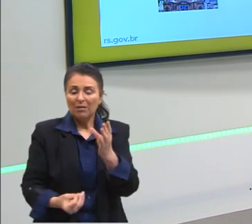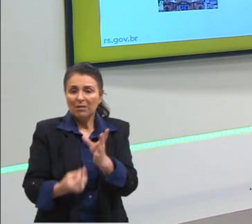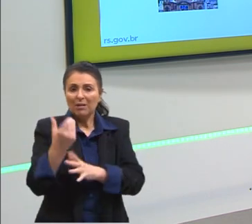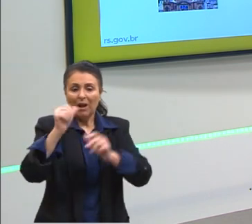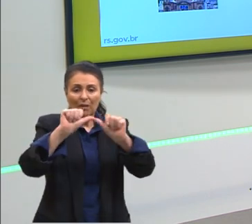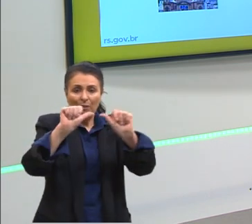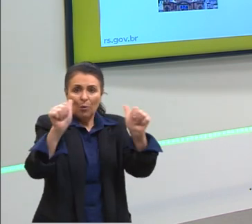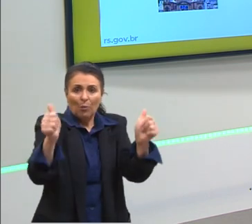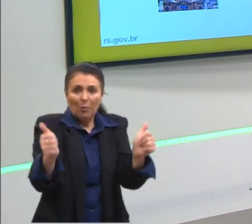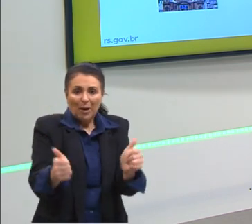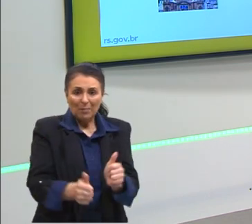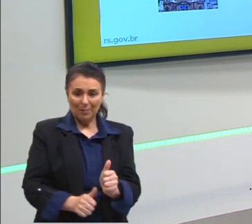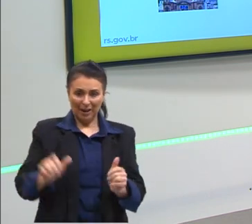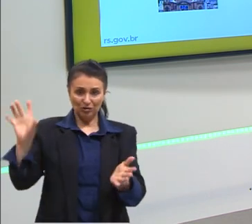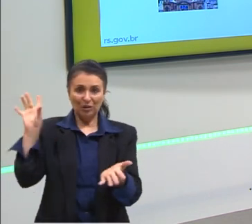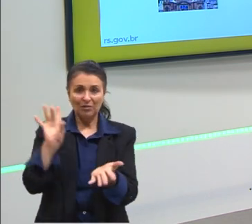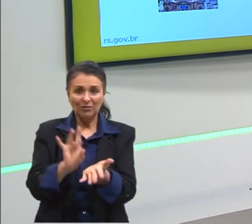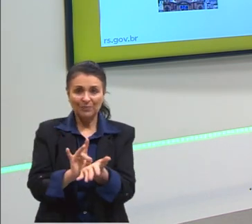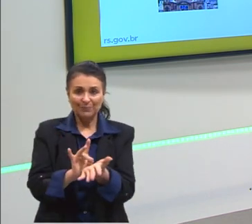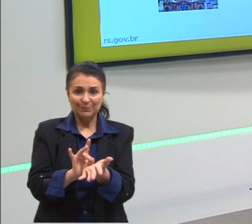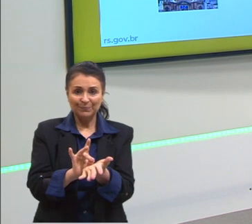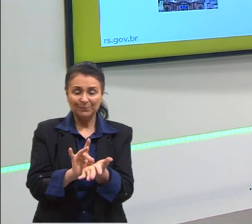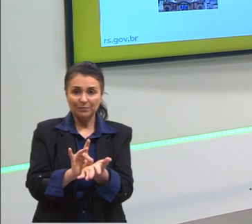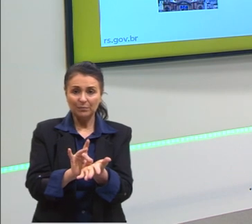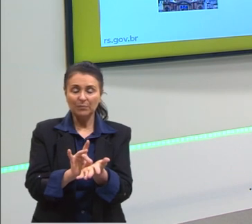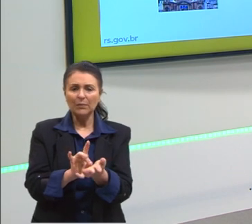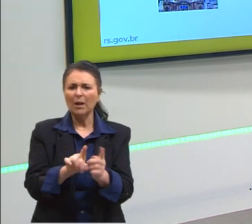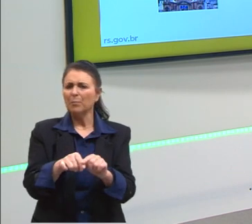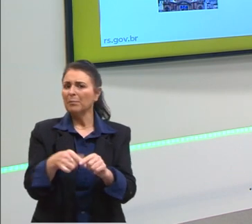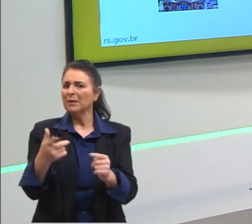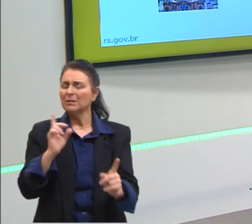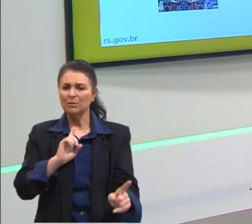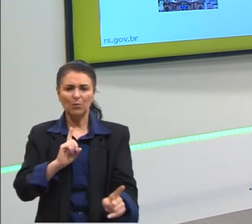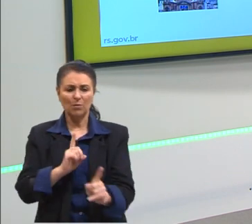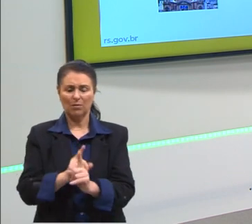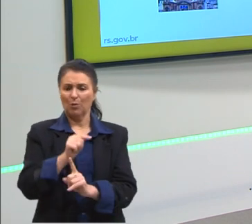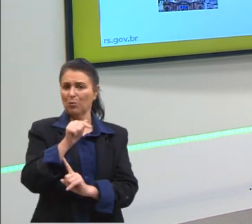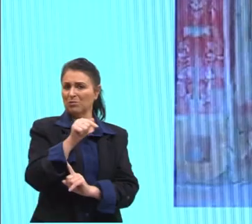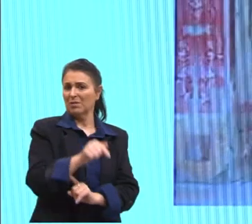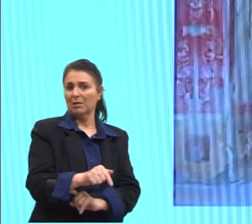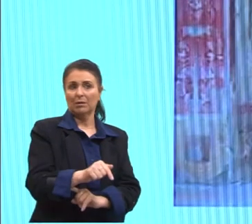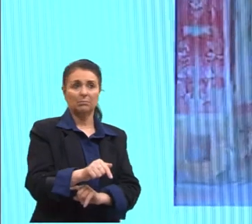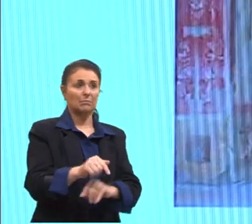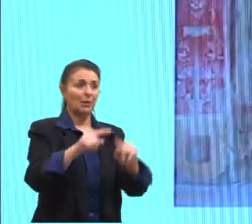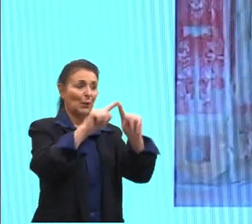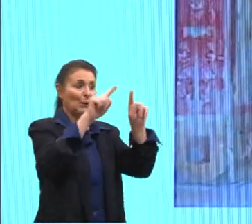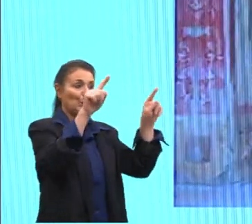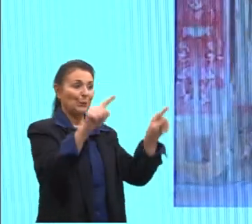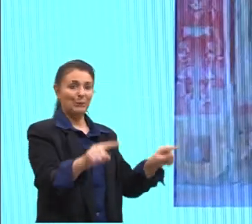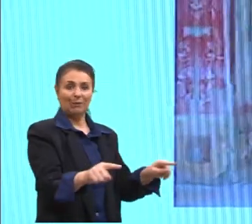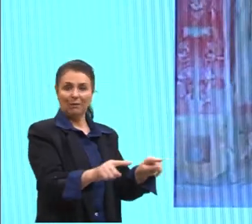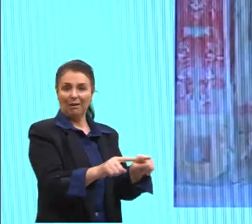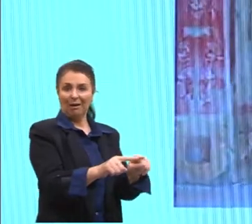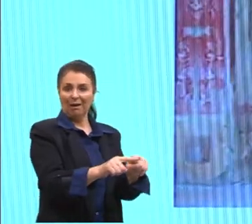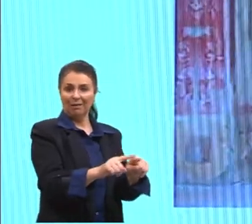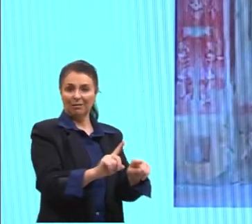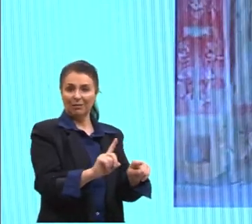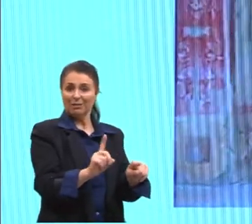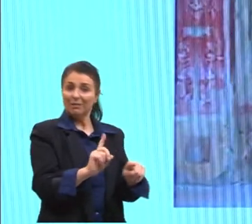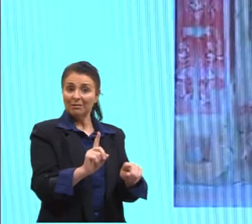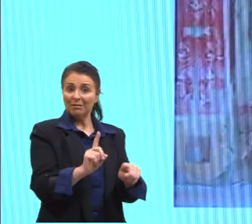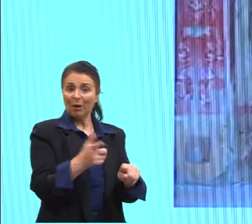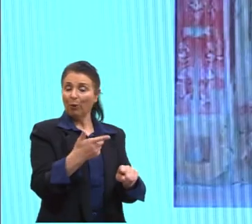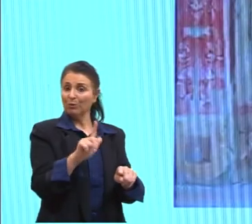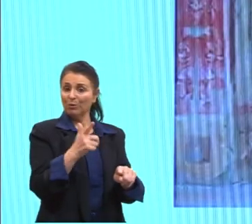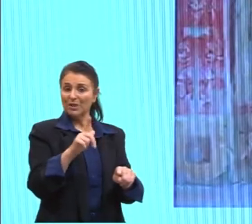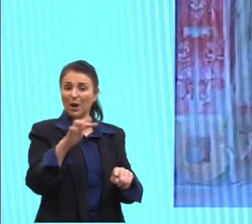fixada. Nós não encontramos aqui quadros. É interessante pensar que